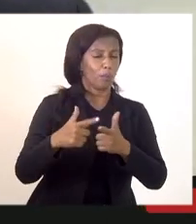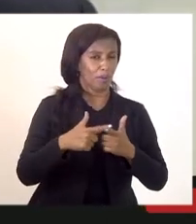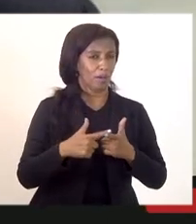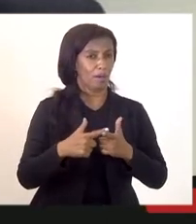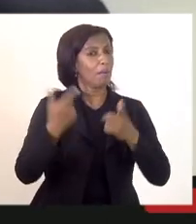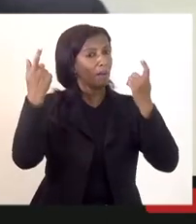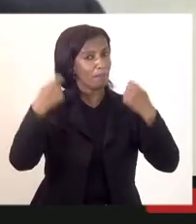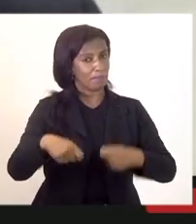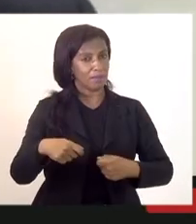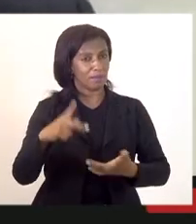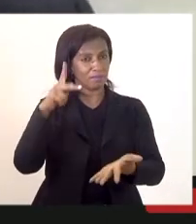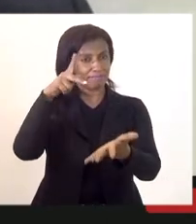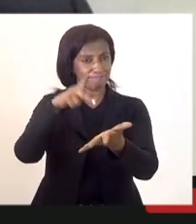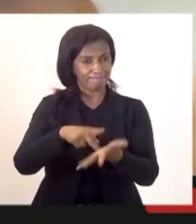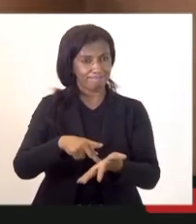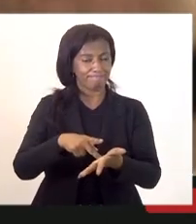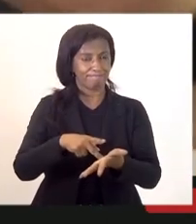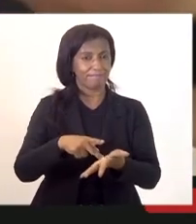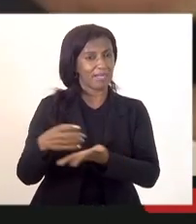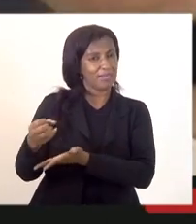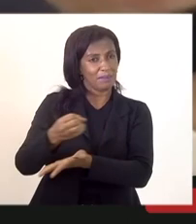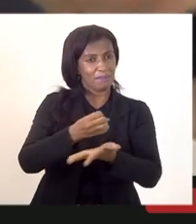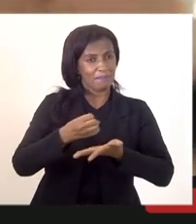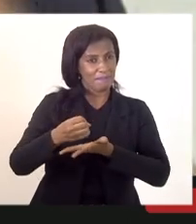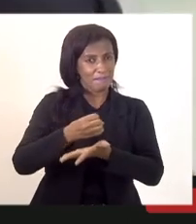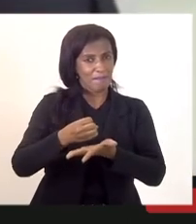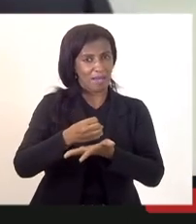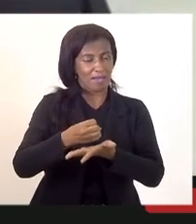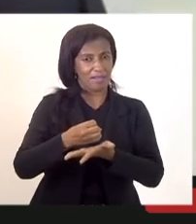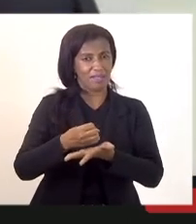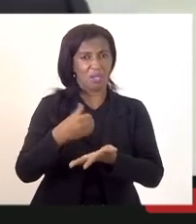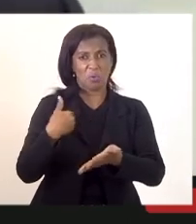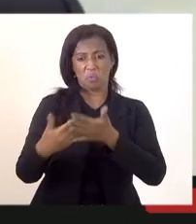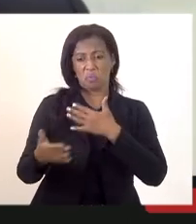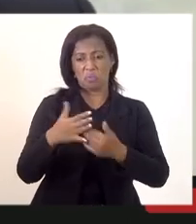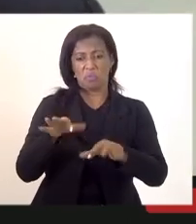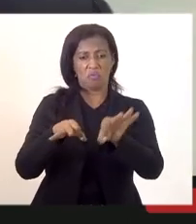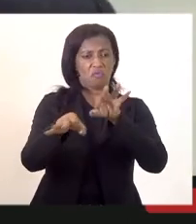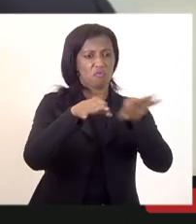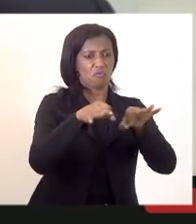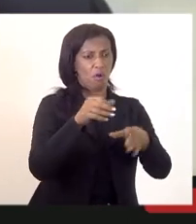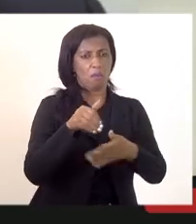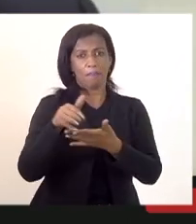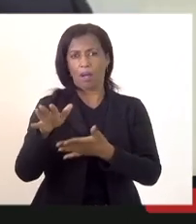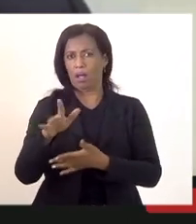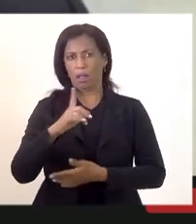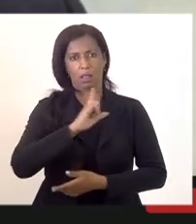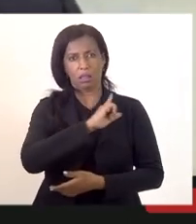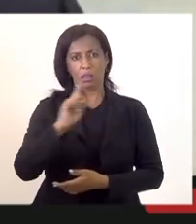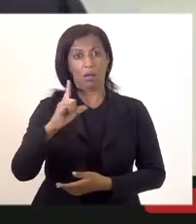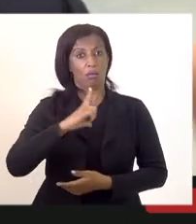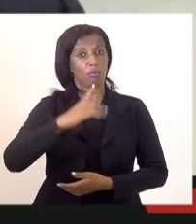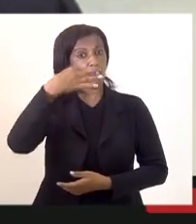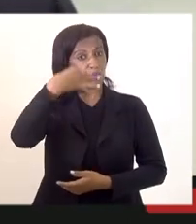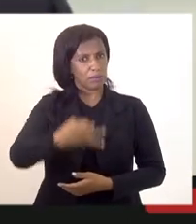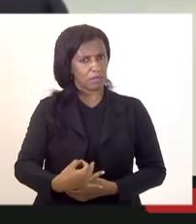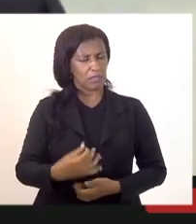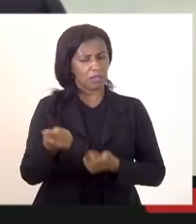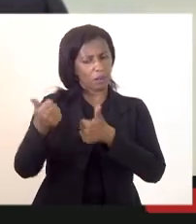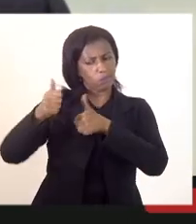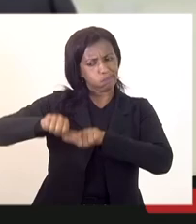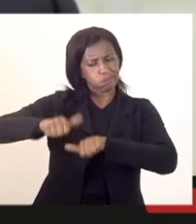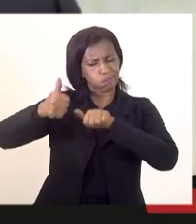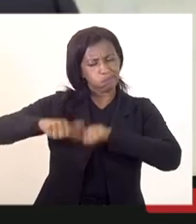embasado não adianta querer fazer de qualquer forma porque eu também tenho certeza que em última análise a gente faz essa